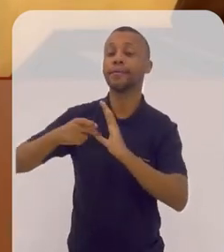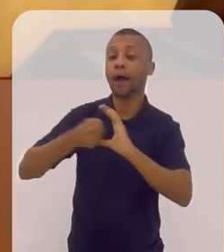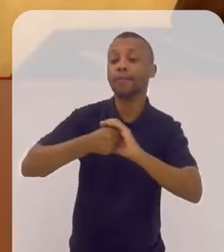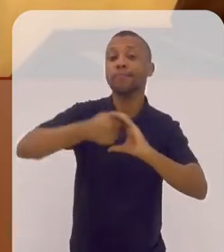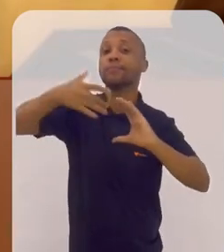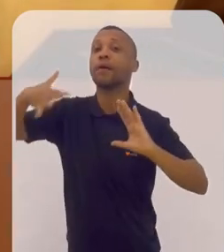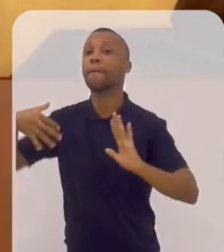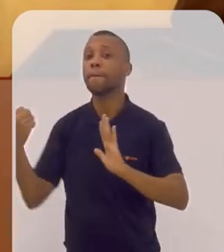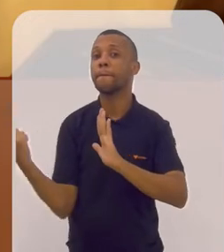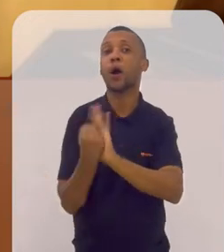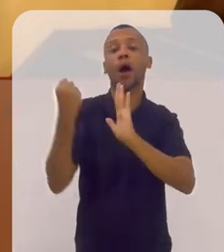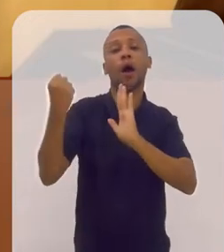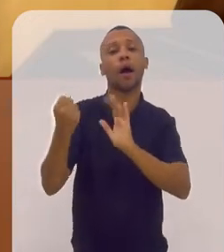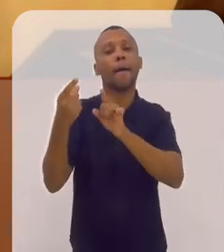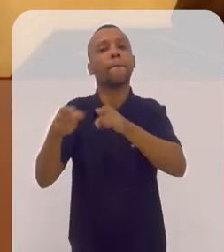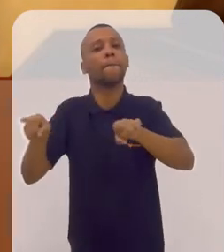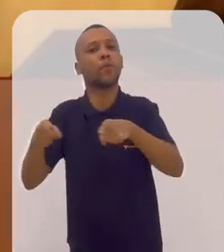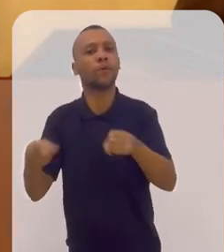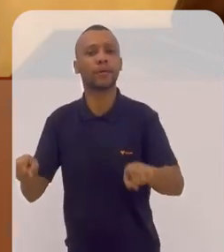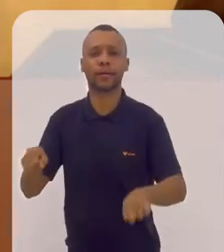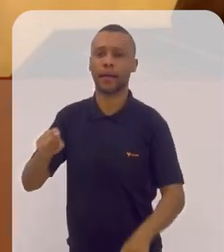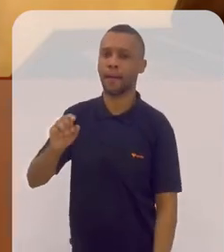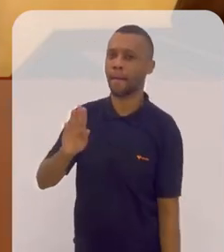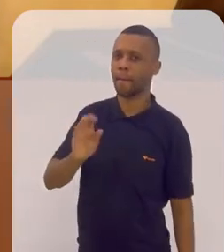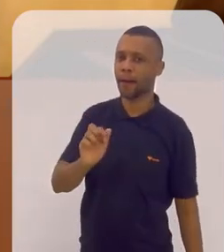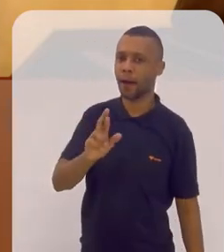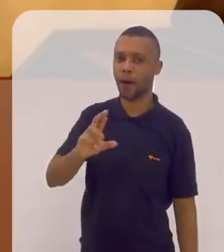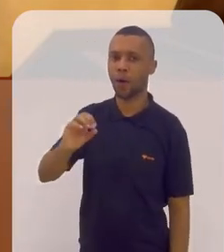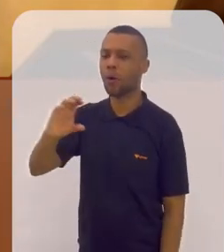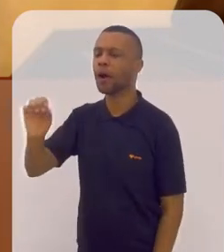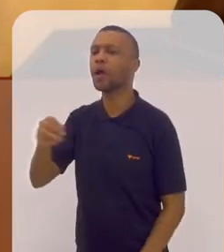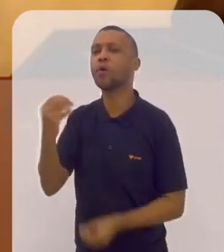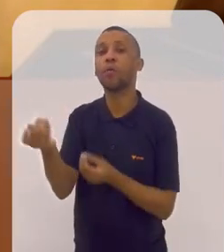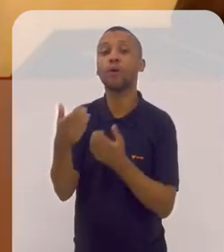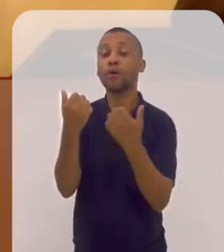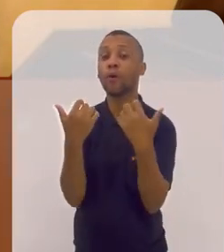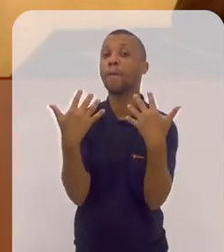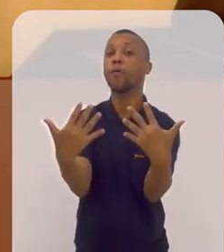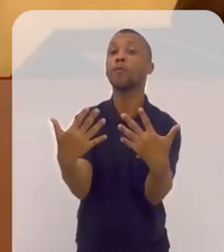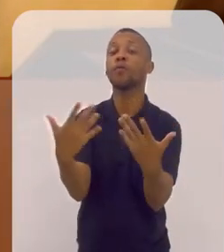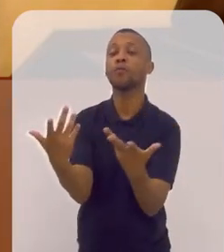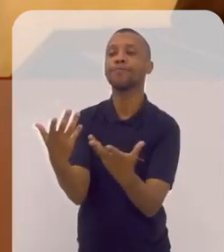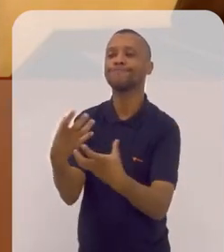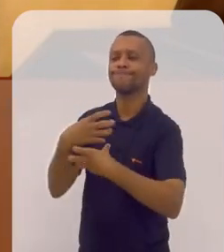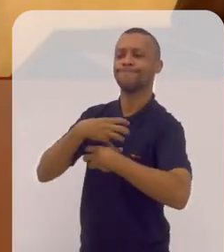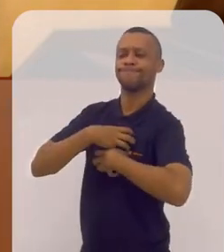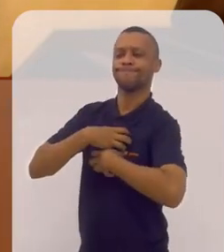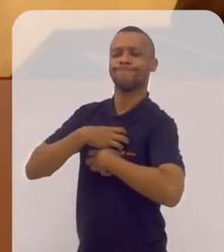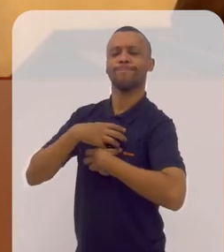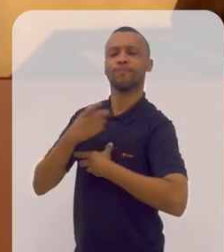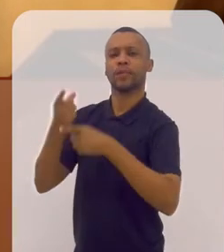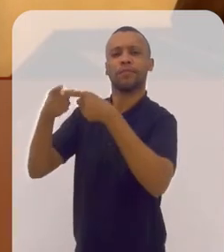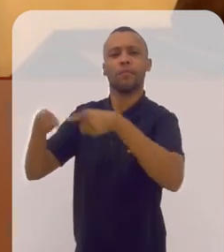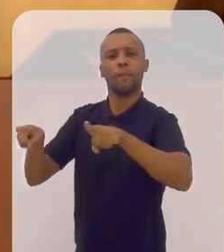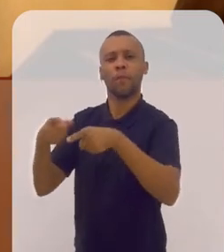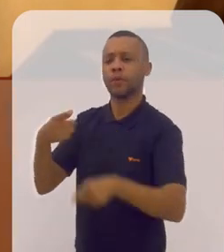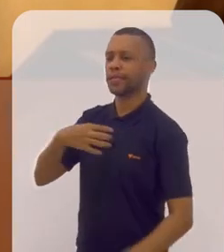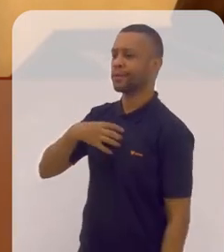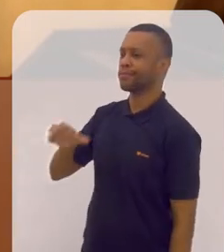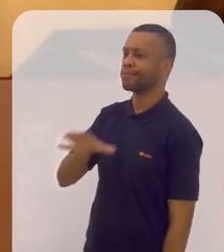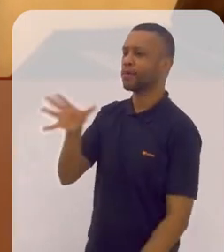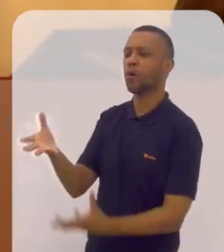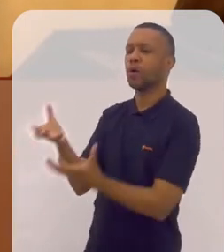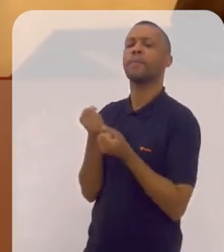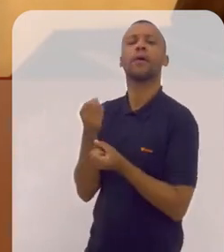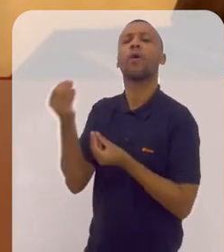para a gente o que caracteriza a música barroca e como é a recepção do público a esse estilo